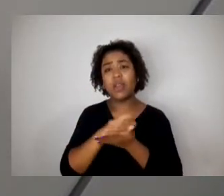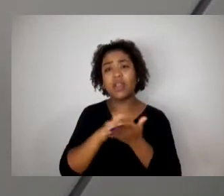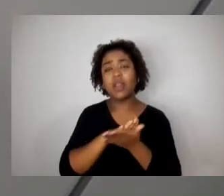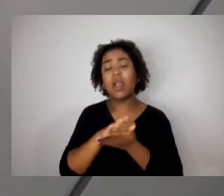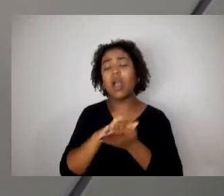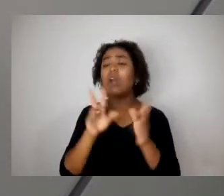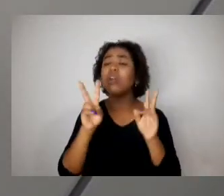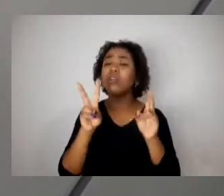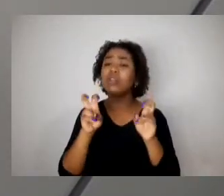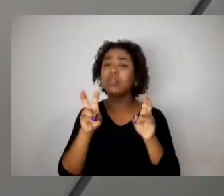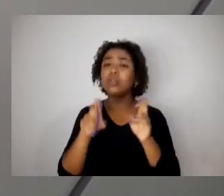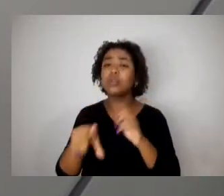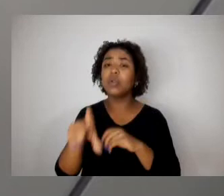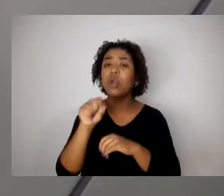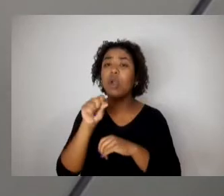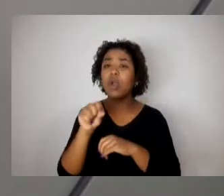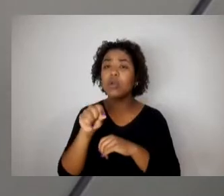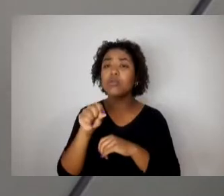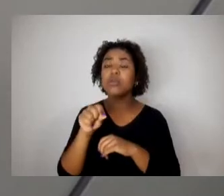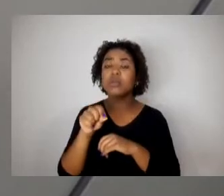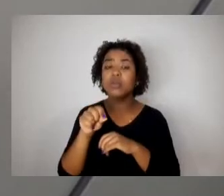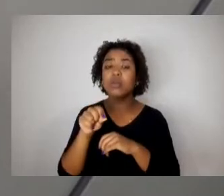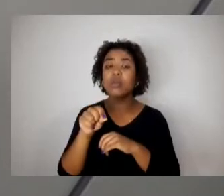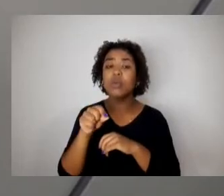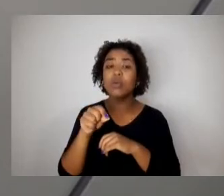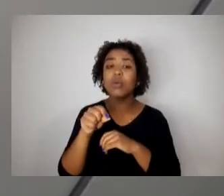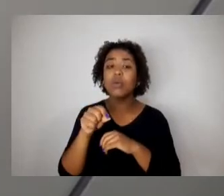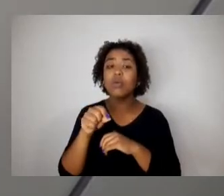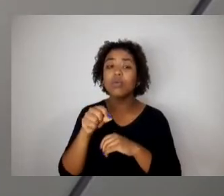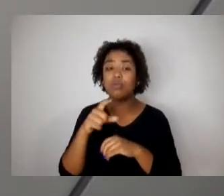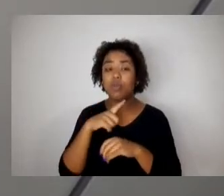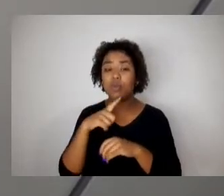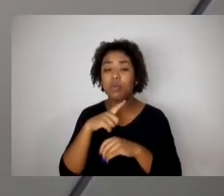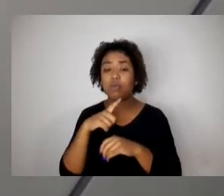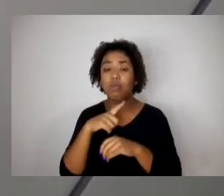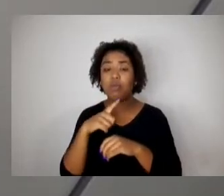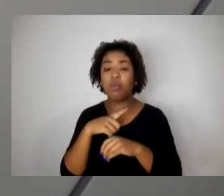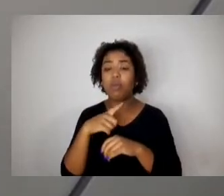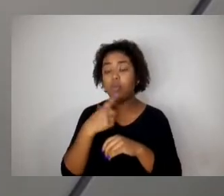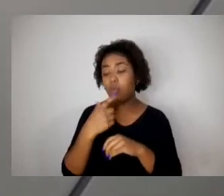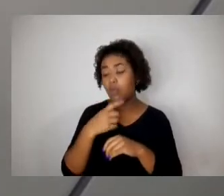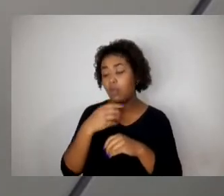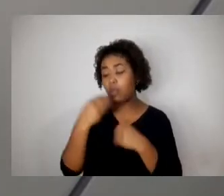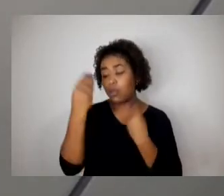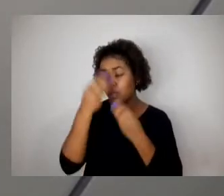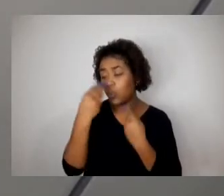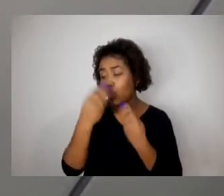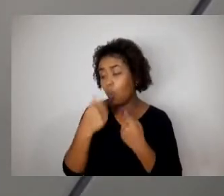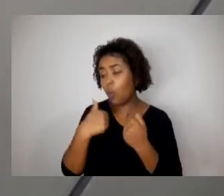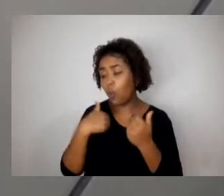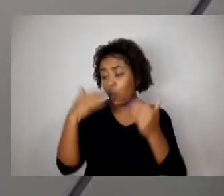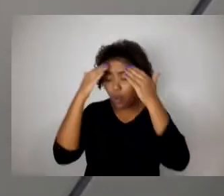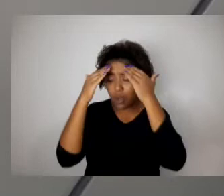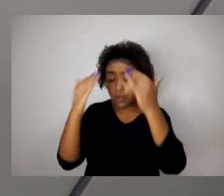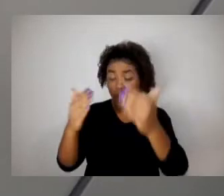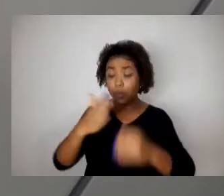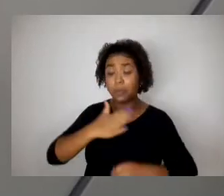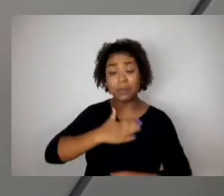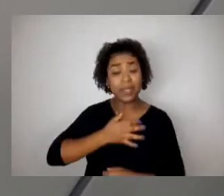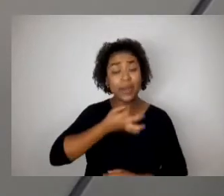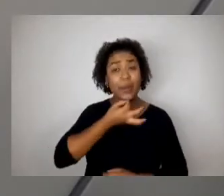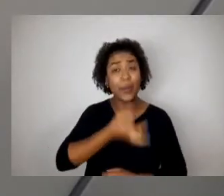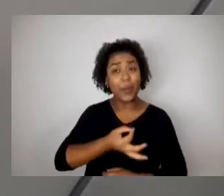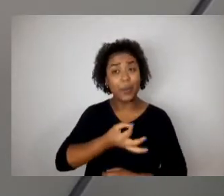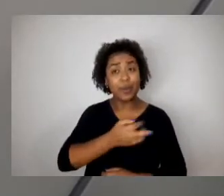respeito, tenho amigos que eu gosto muito e eu, na verdade, eu, uma opinião minha, tá, presidente? Eu acho que